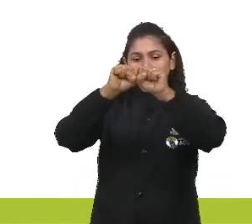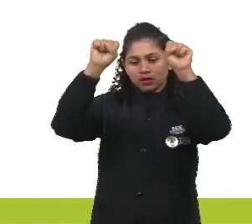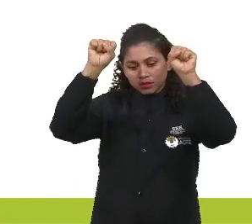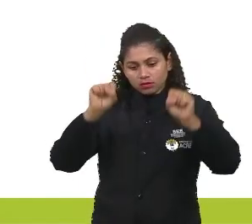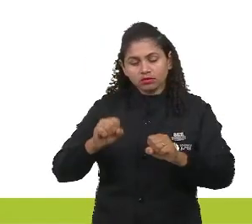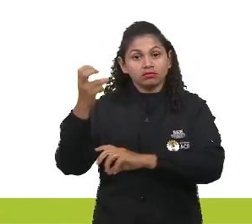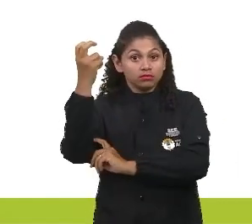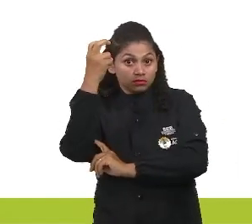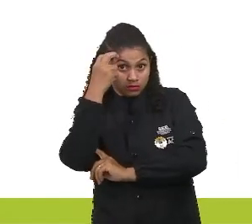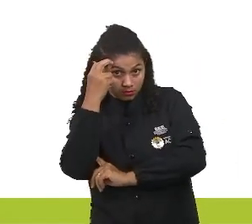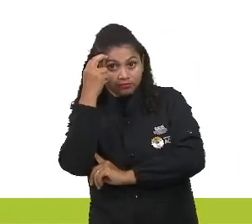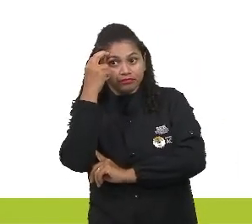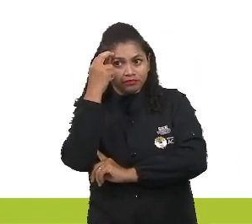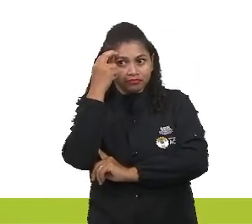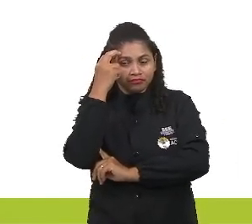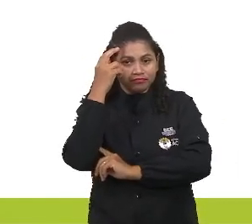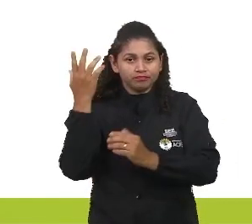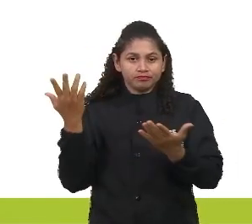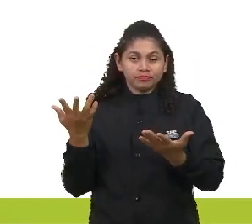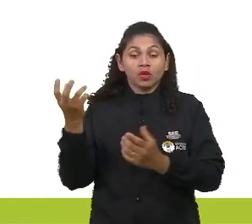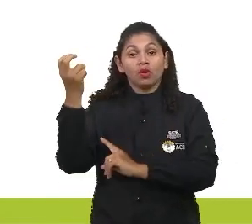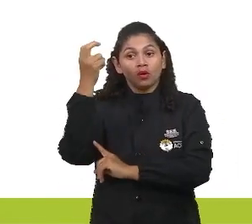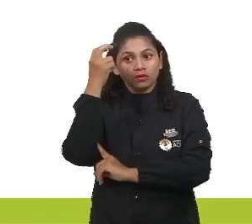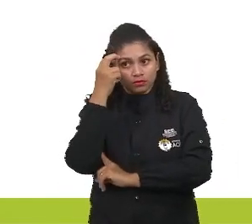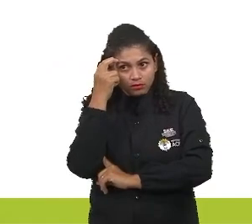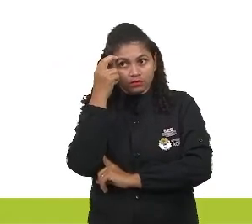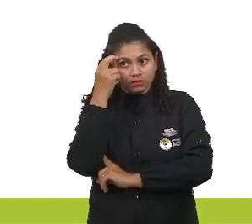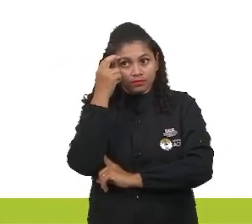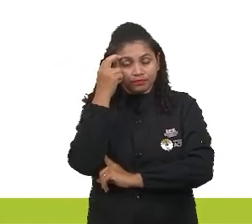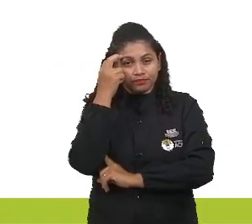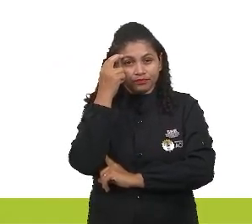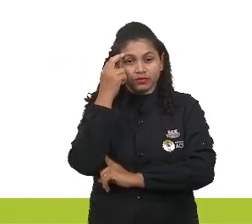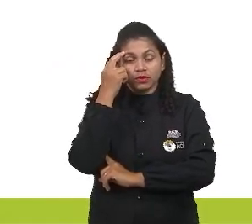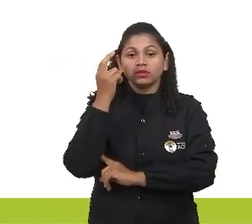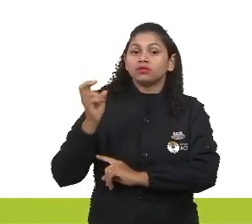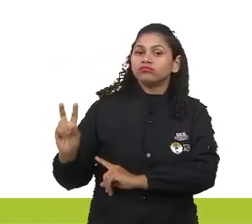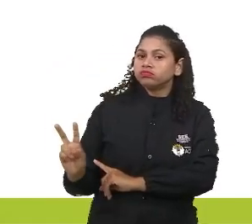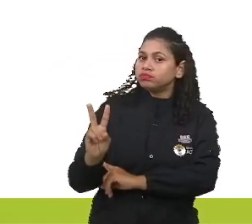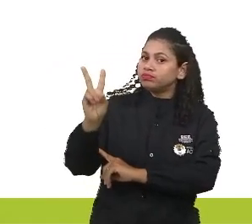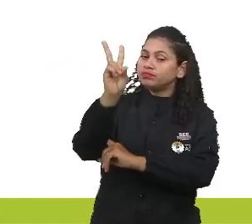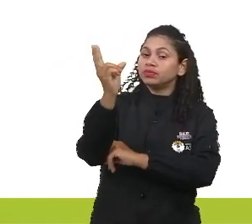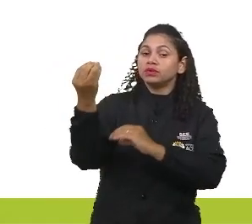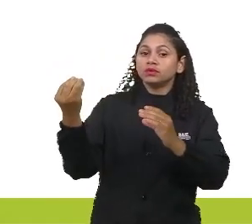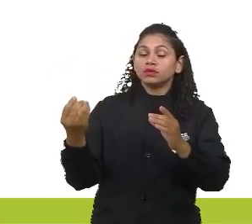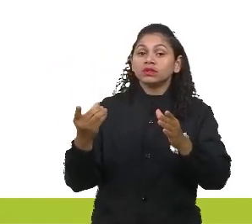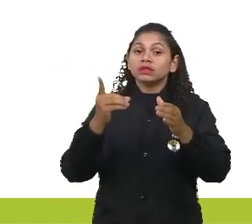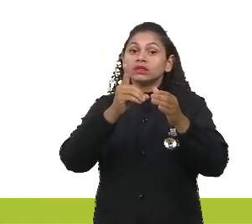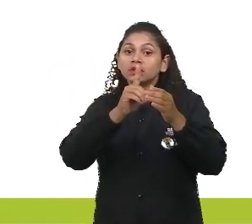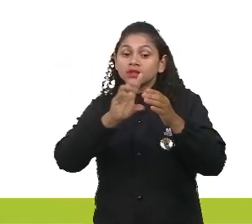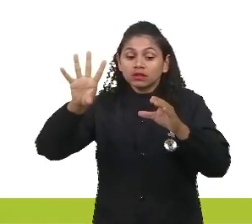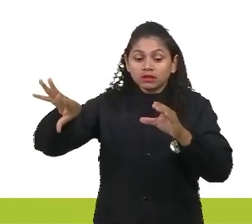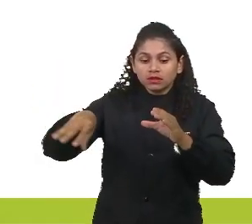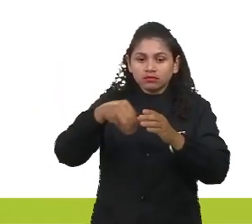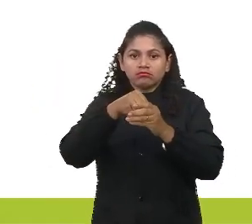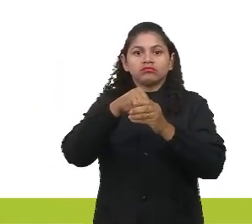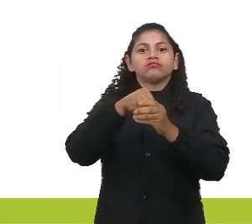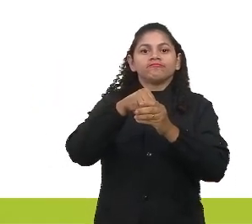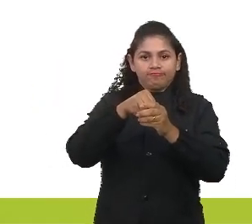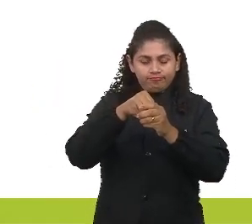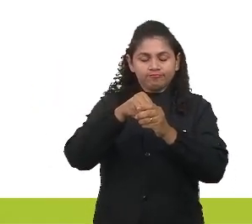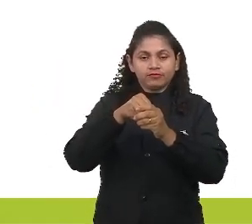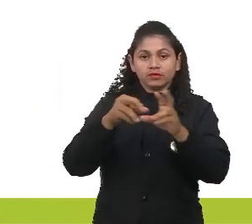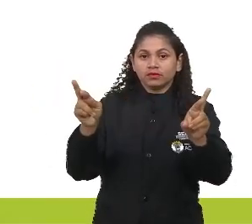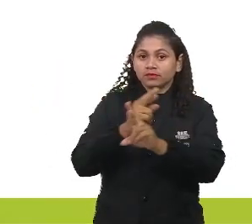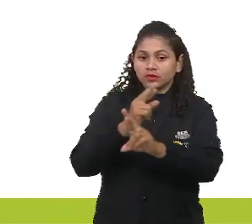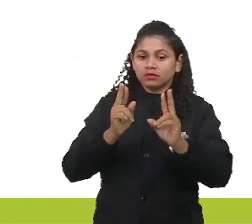culturas. Olha a palavra bonita. Cultura e valores nos quais está inserido e em relação aos seus objetivos,